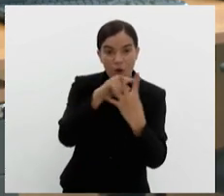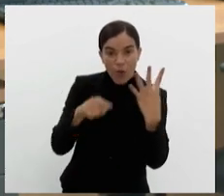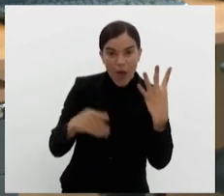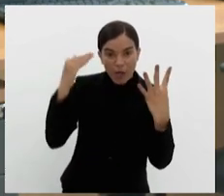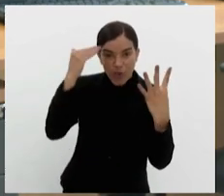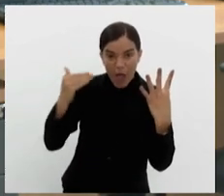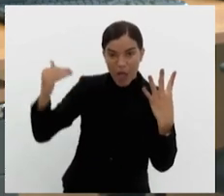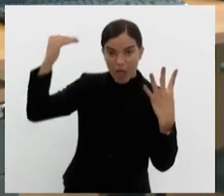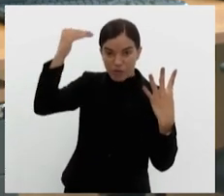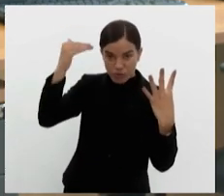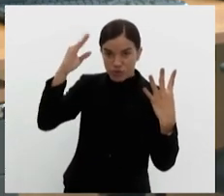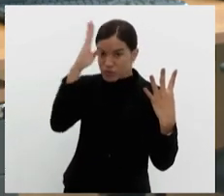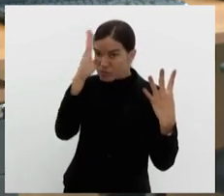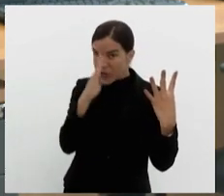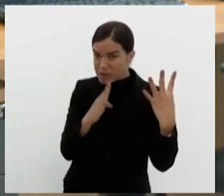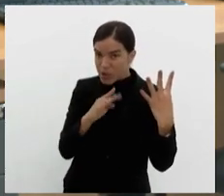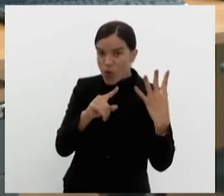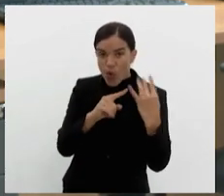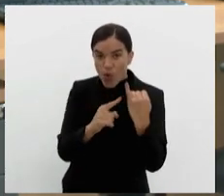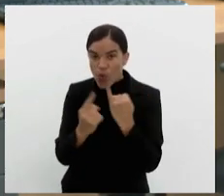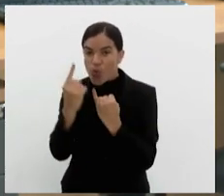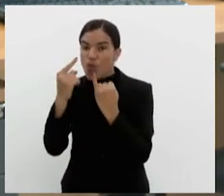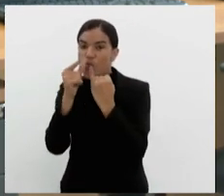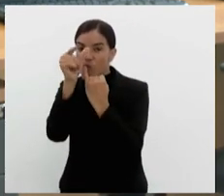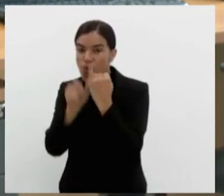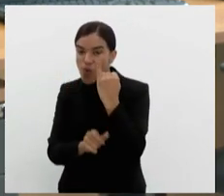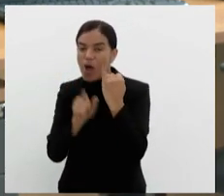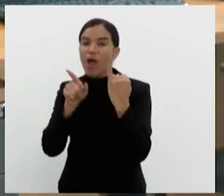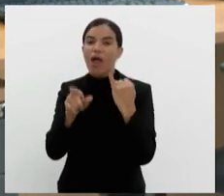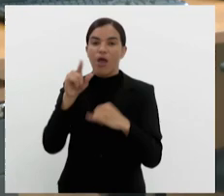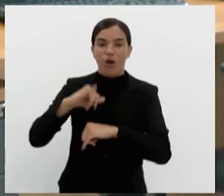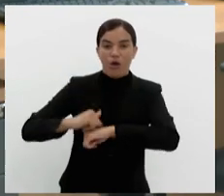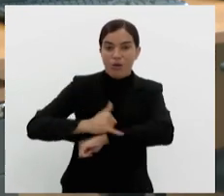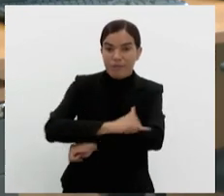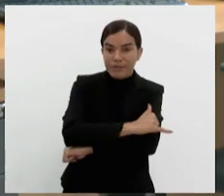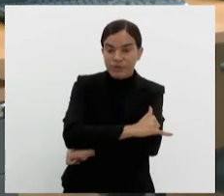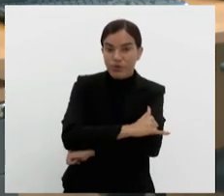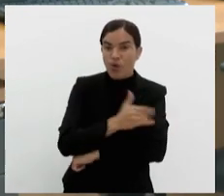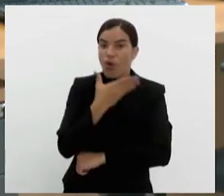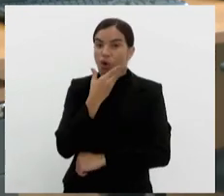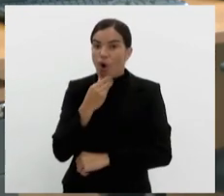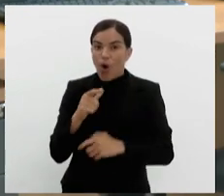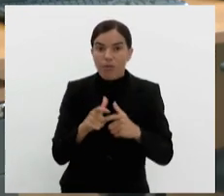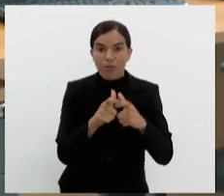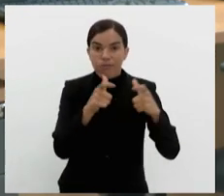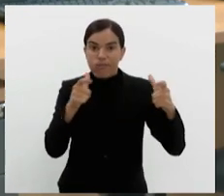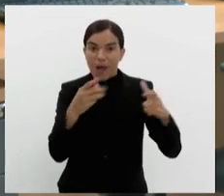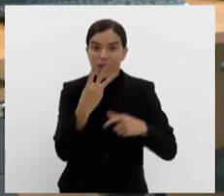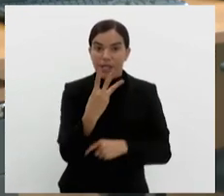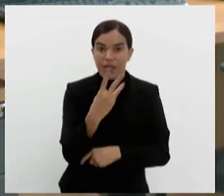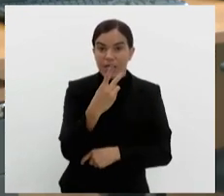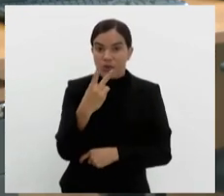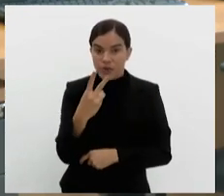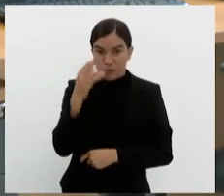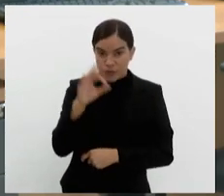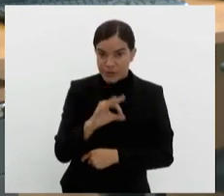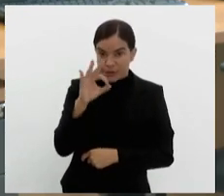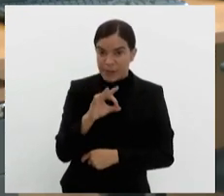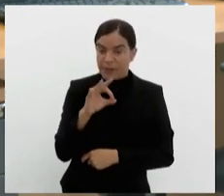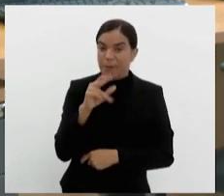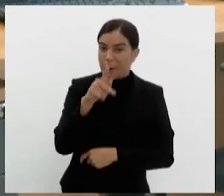quatro adultos no Brasil é obeso? E que entre os homens, o número chega a 32% da população?